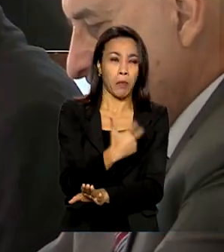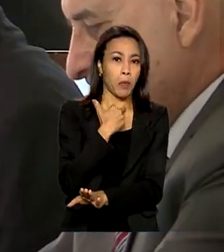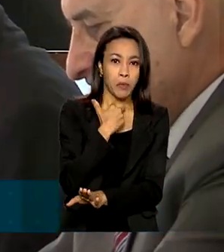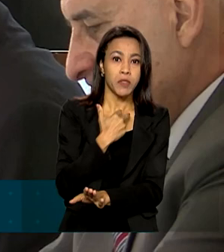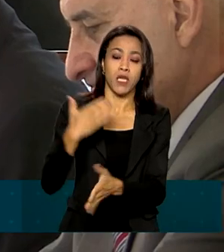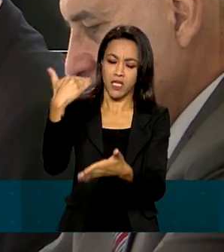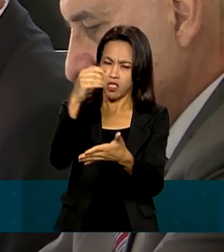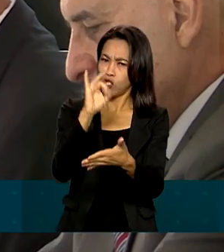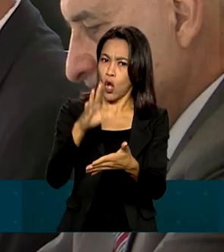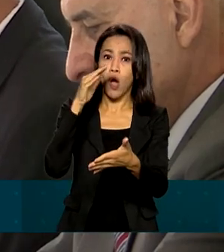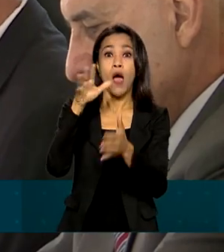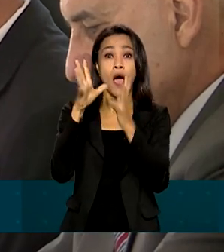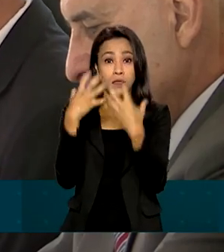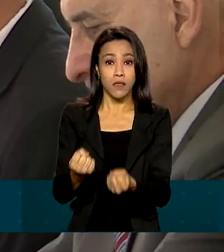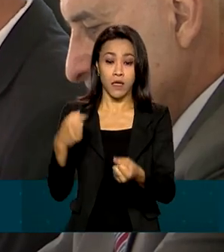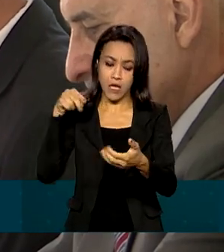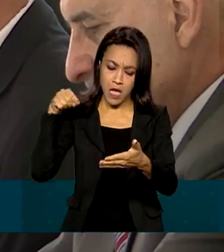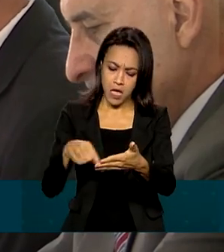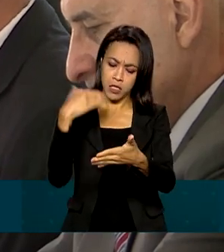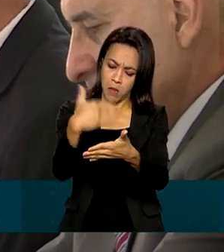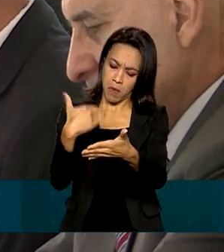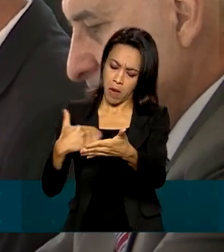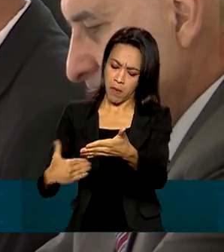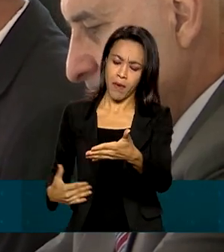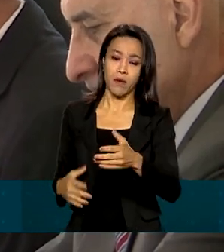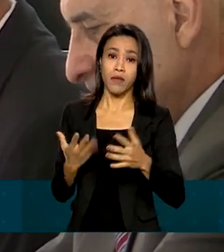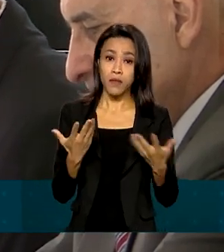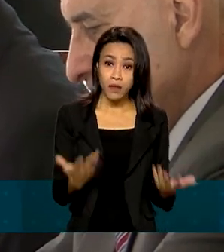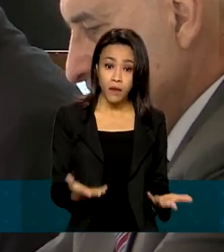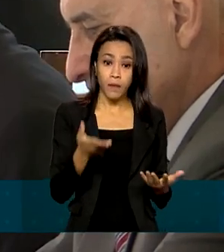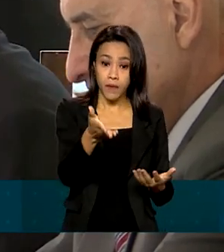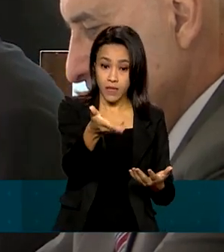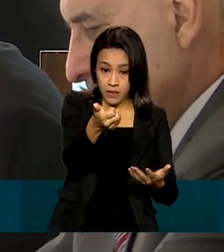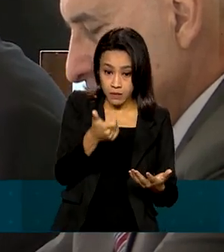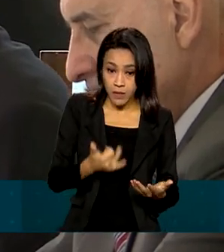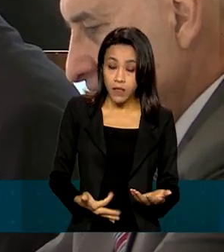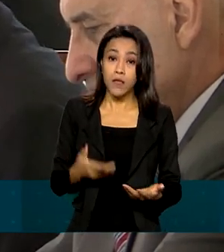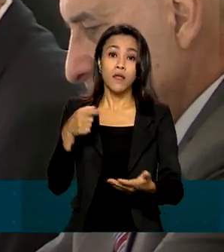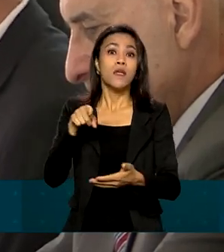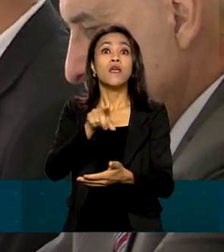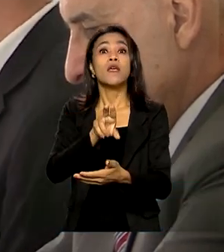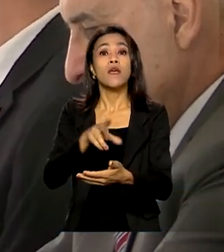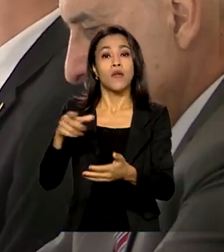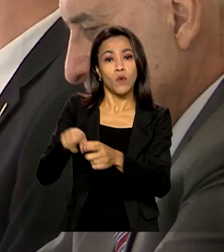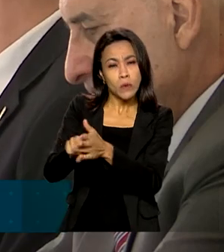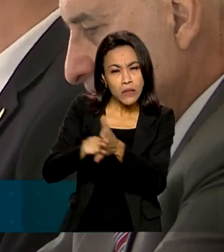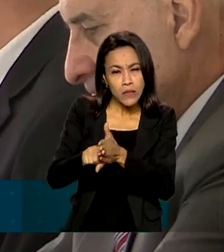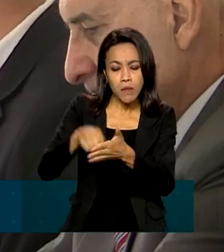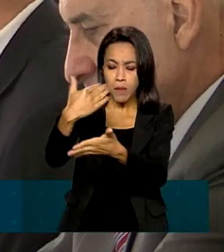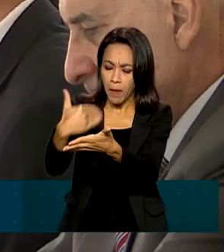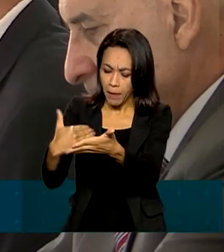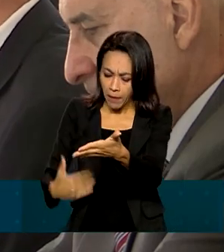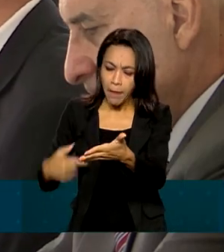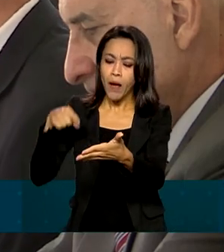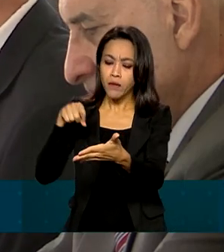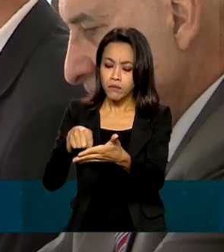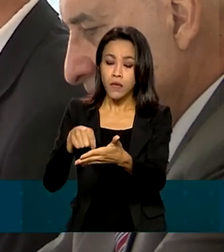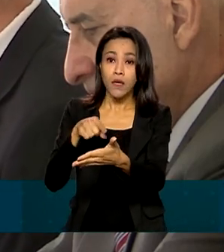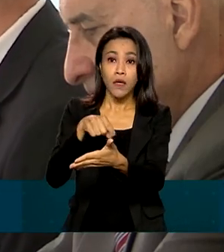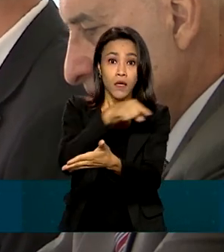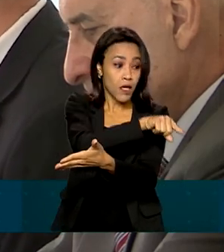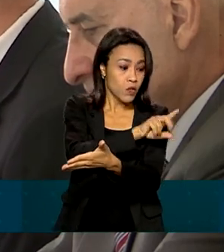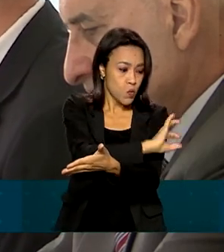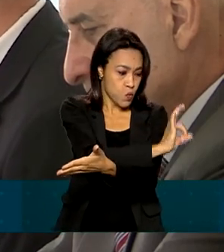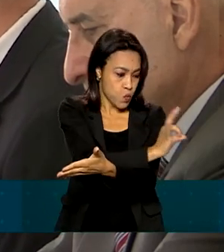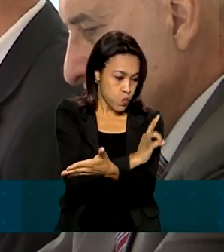taxativo excluía muitos que tinham conseguido o benefício do poder judiciário de tratamentos. E aqui